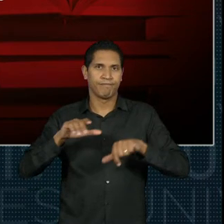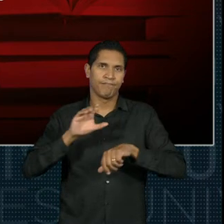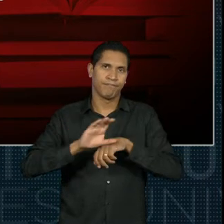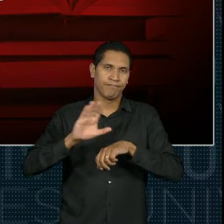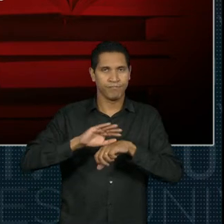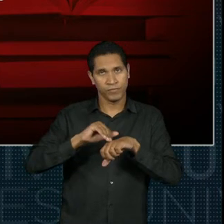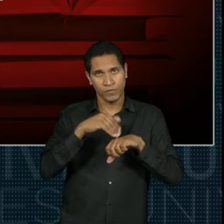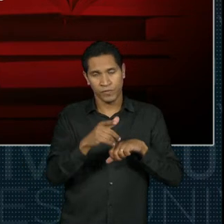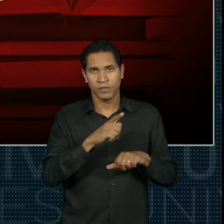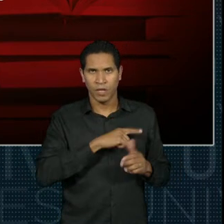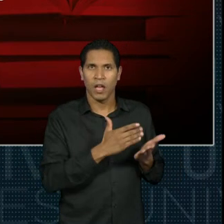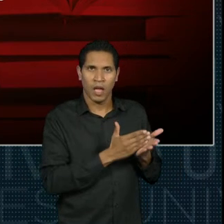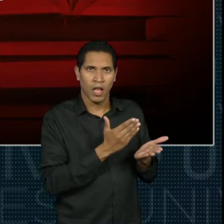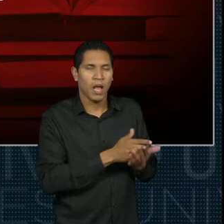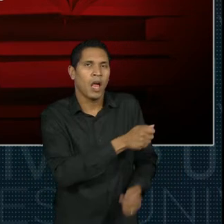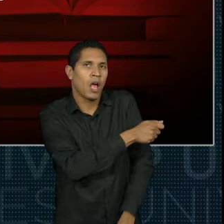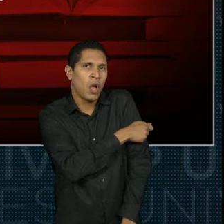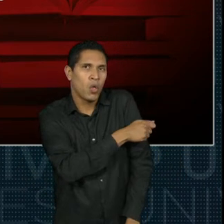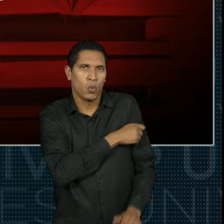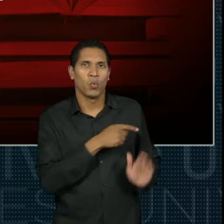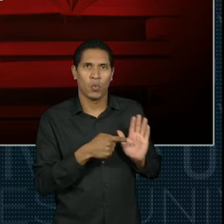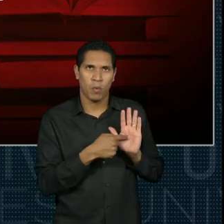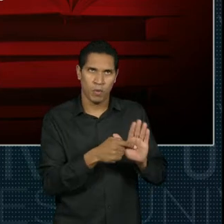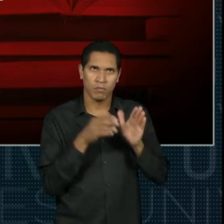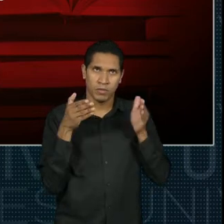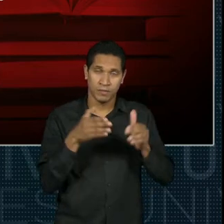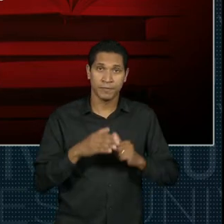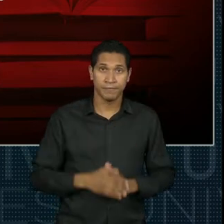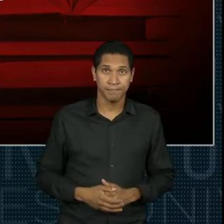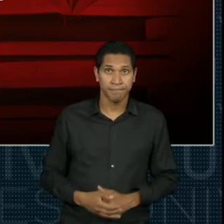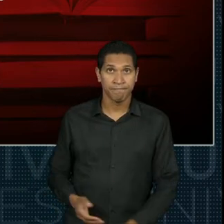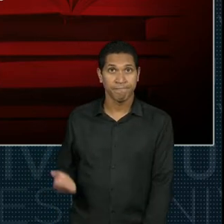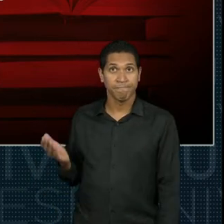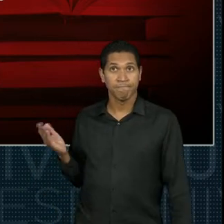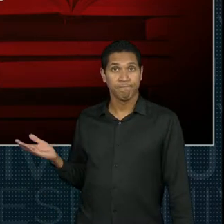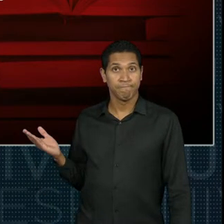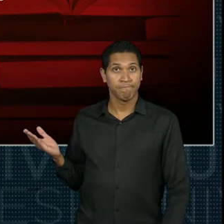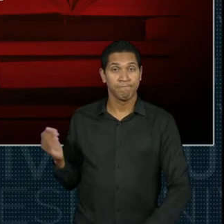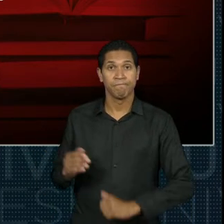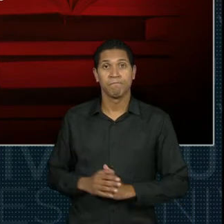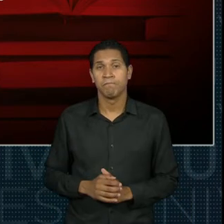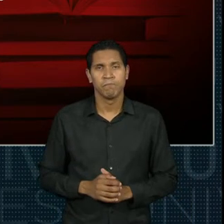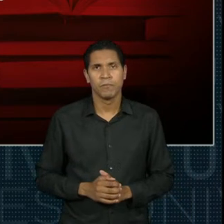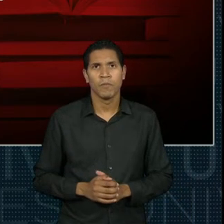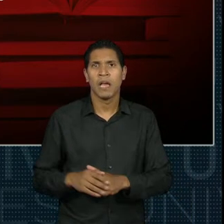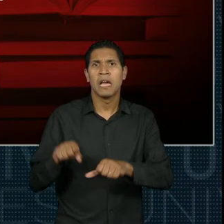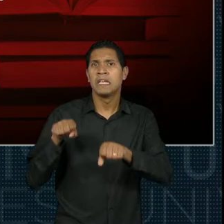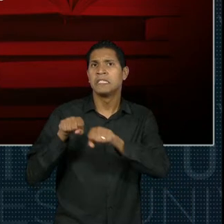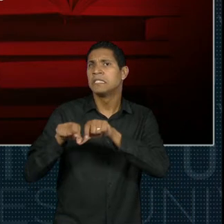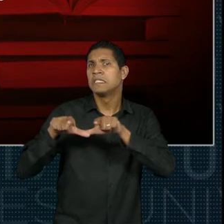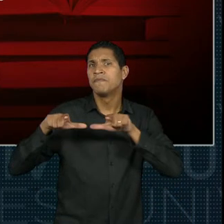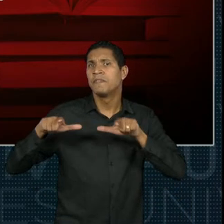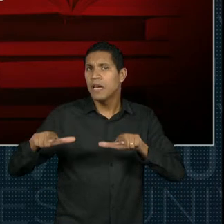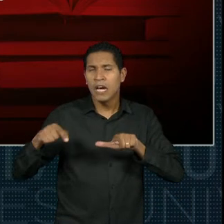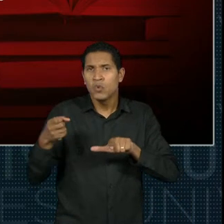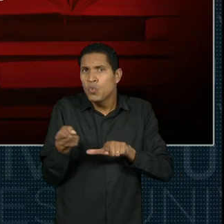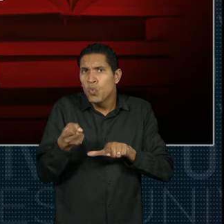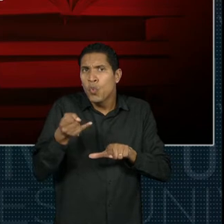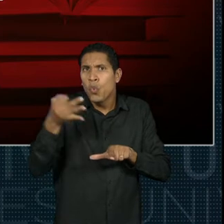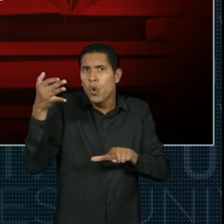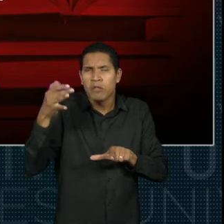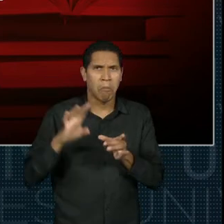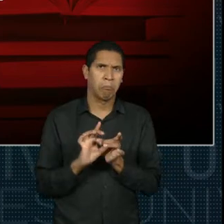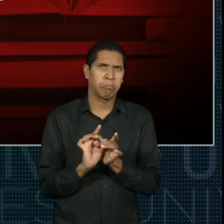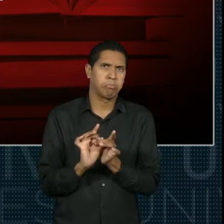pelo manual do aluno. Não há um limite mínimo de certificados nem de carga horária.